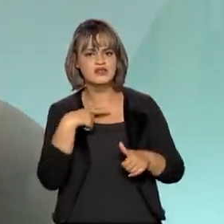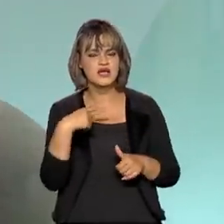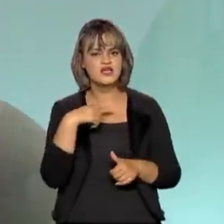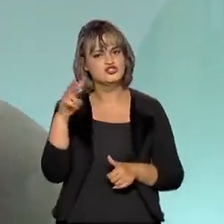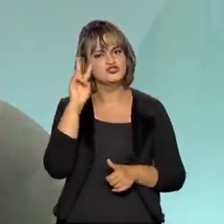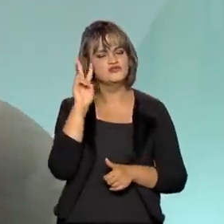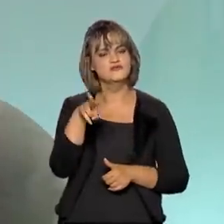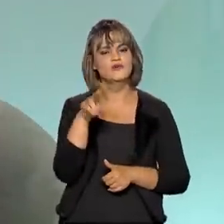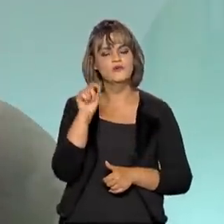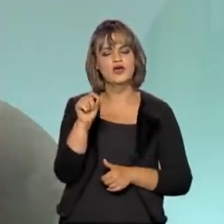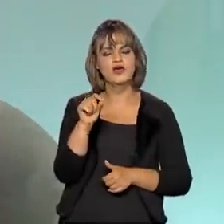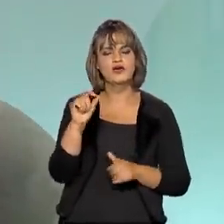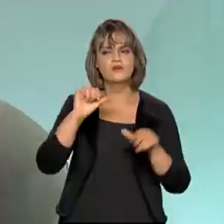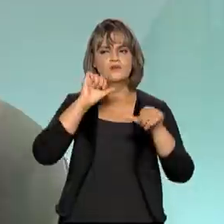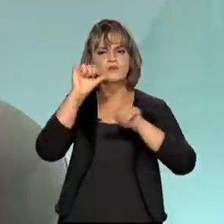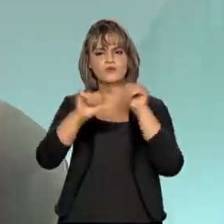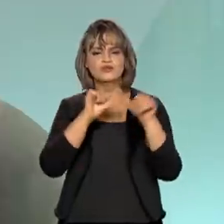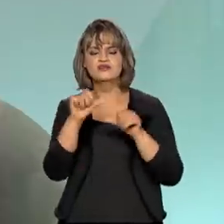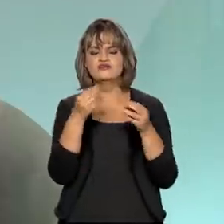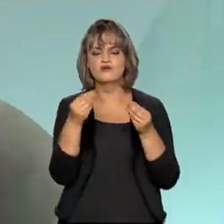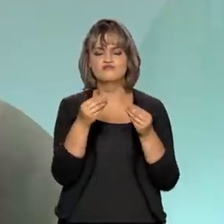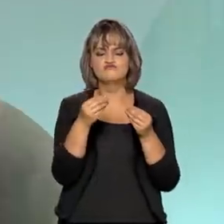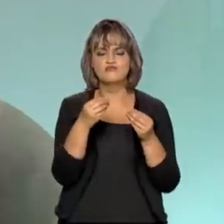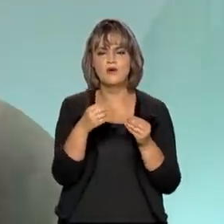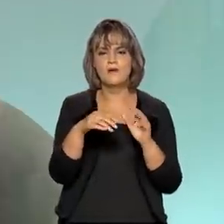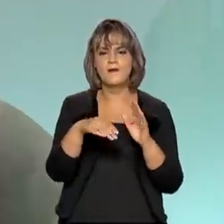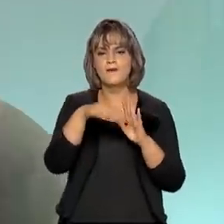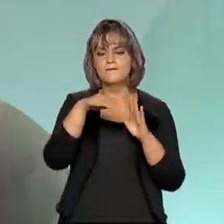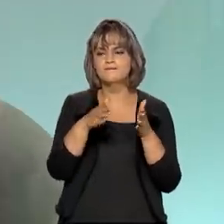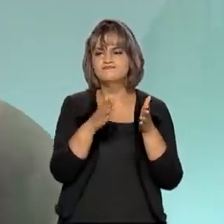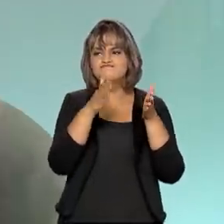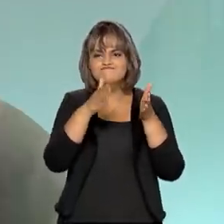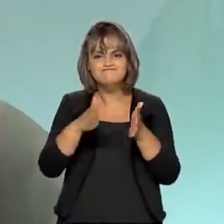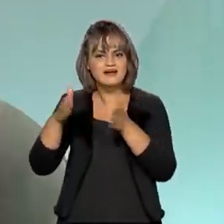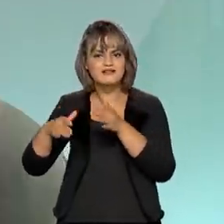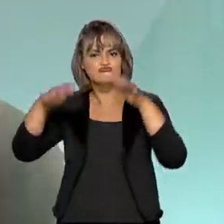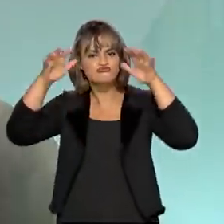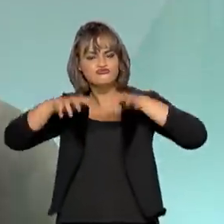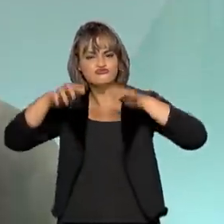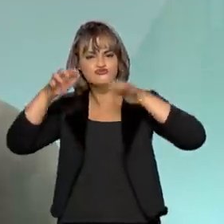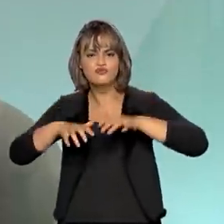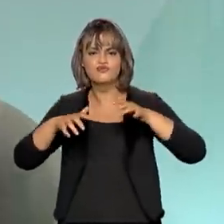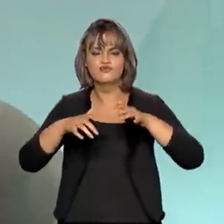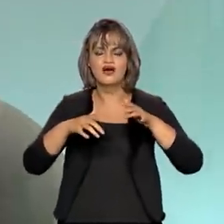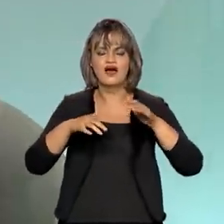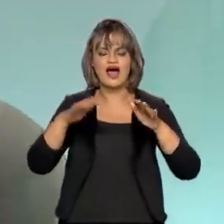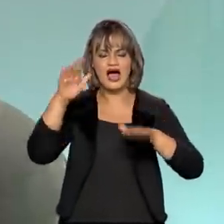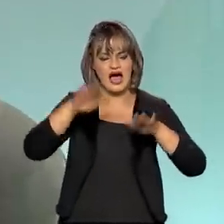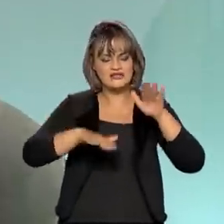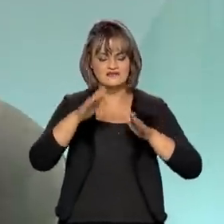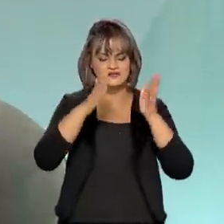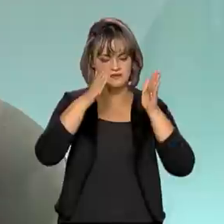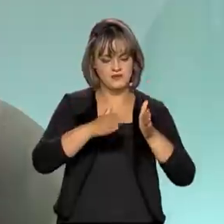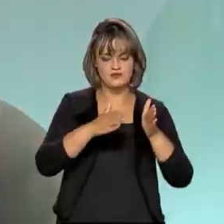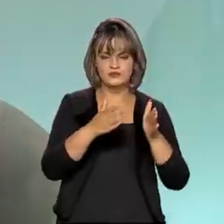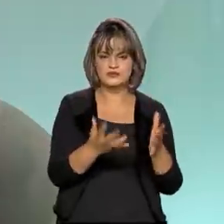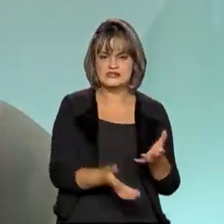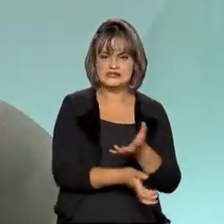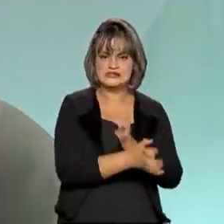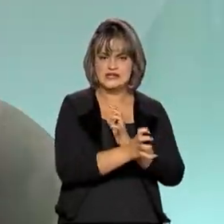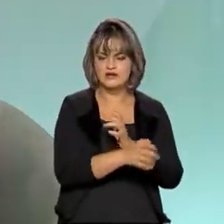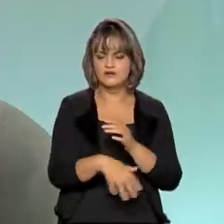verificamos mudanças nos padrões de chuva por todo o mundo. Então, nós temos frequências de secas, de